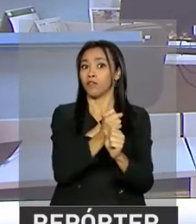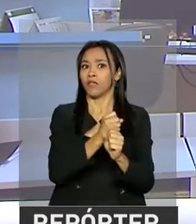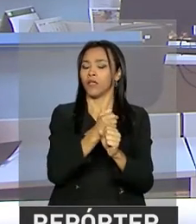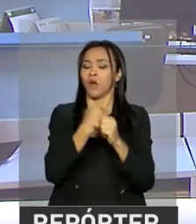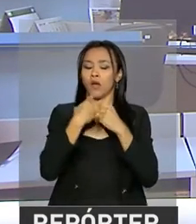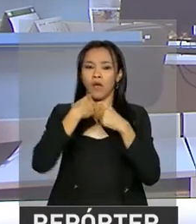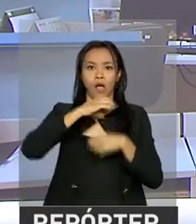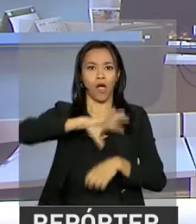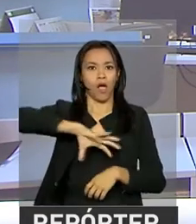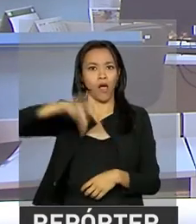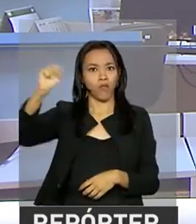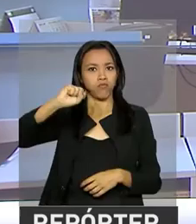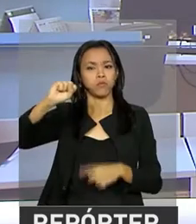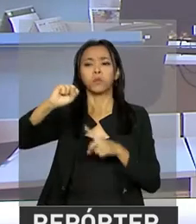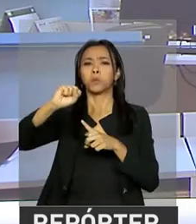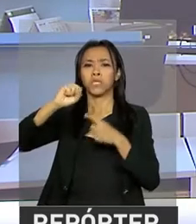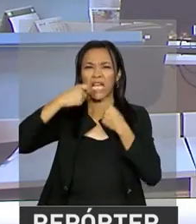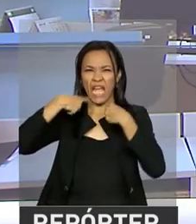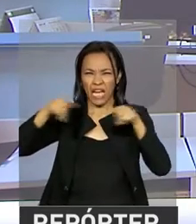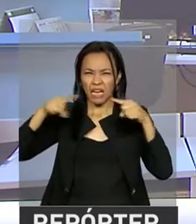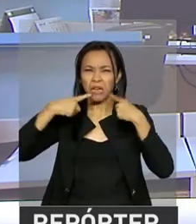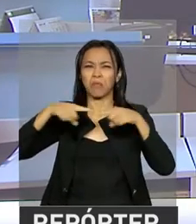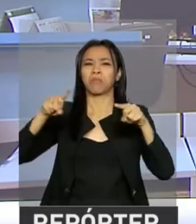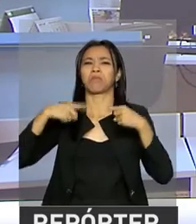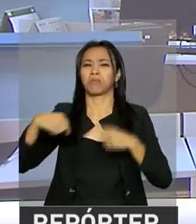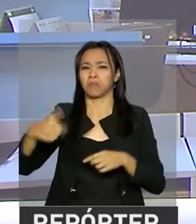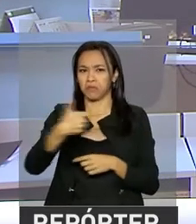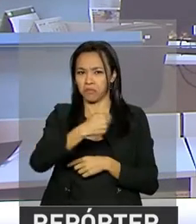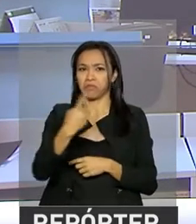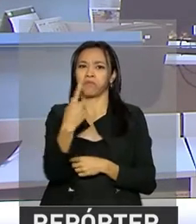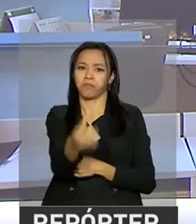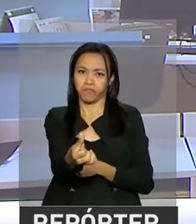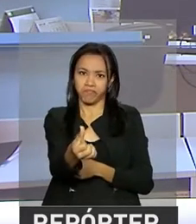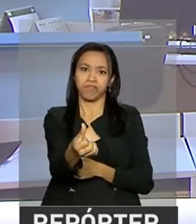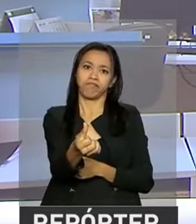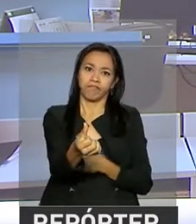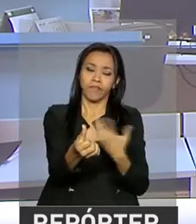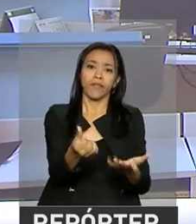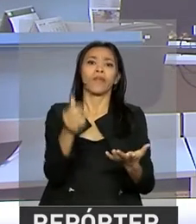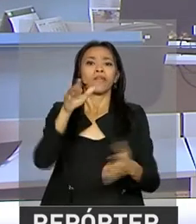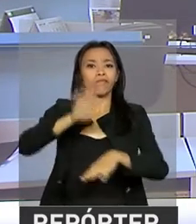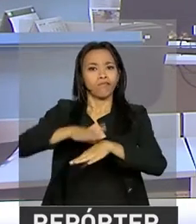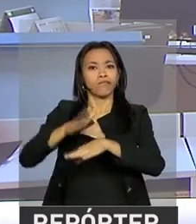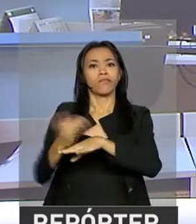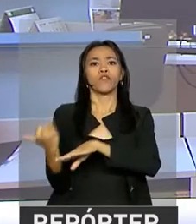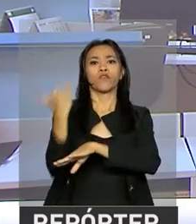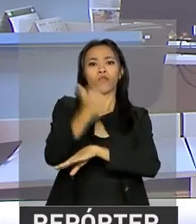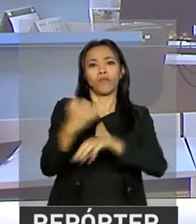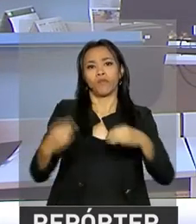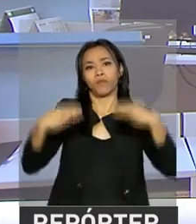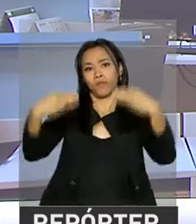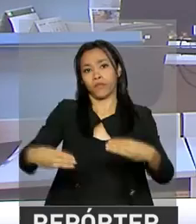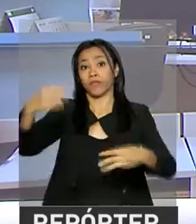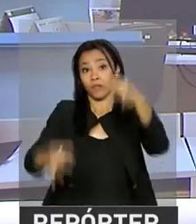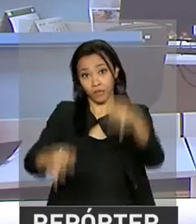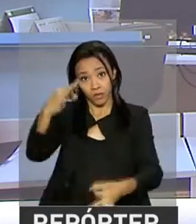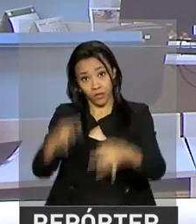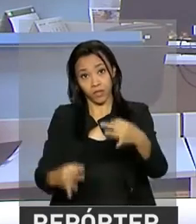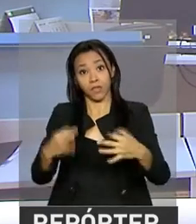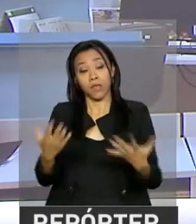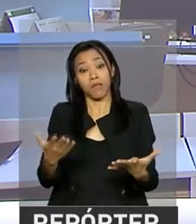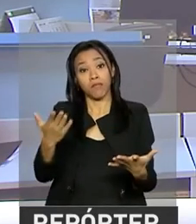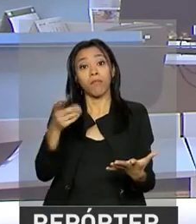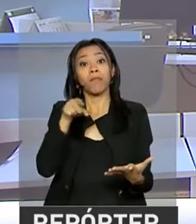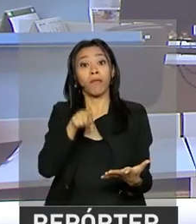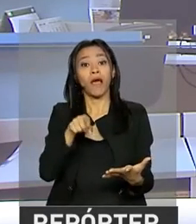reclamações dos consumidores em 2016, de acordo com o Ministério da Justiça. Para fazer